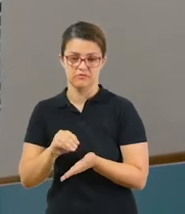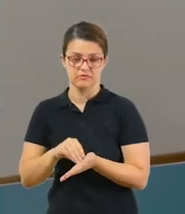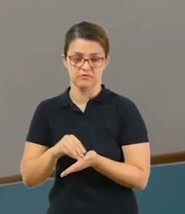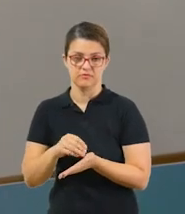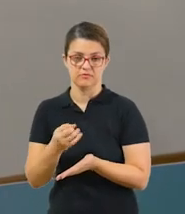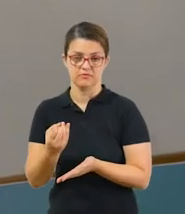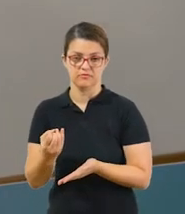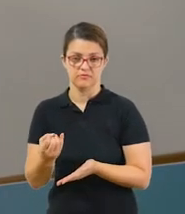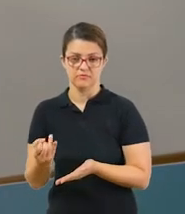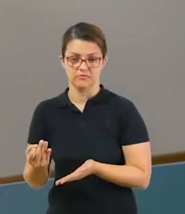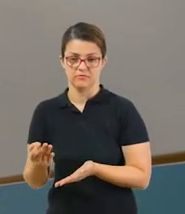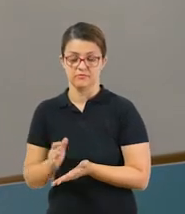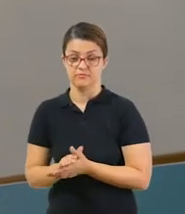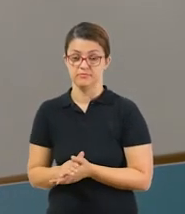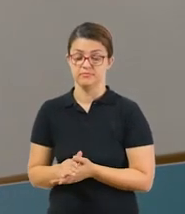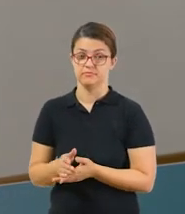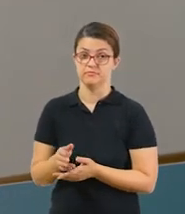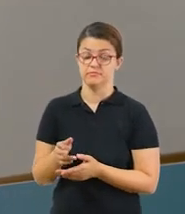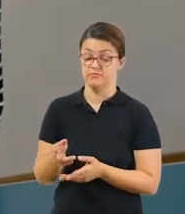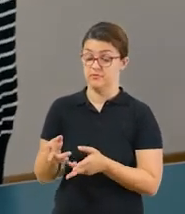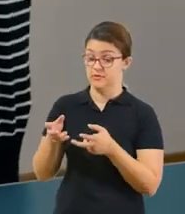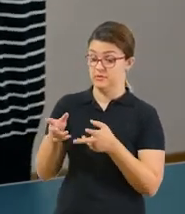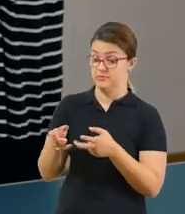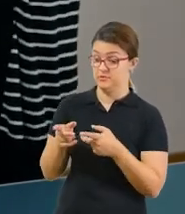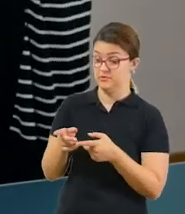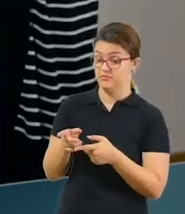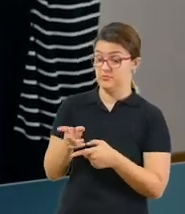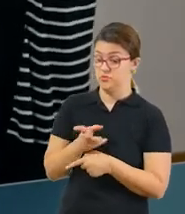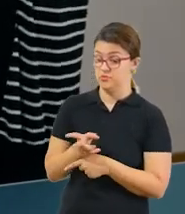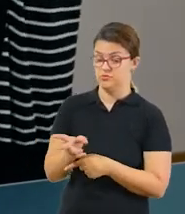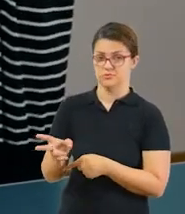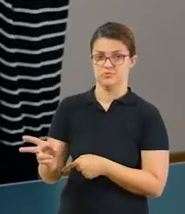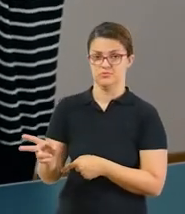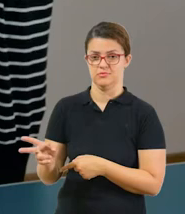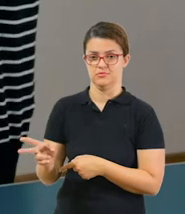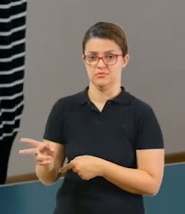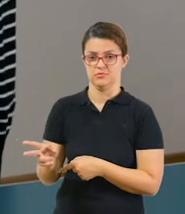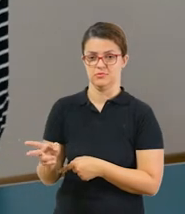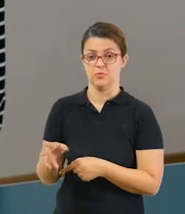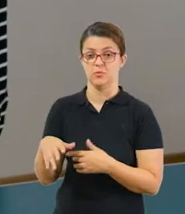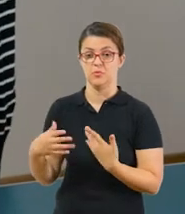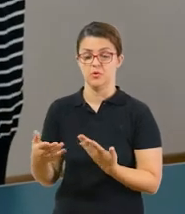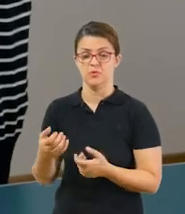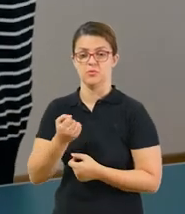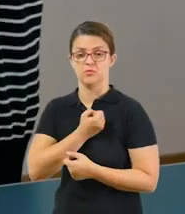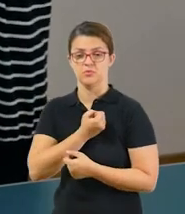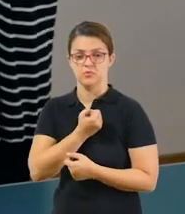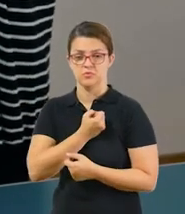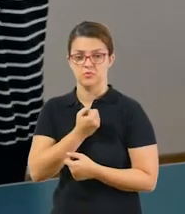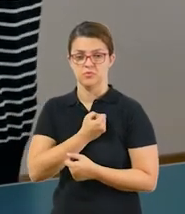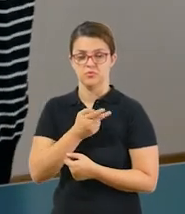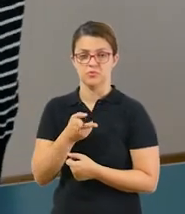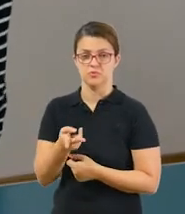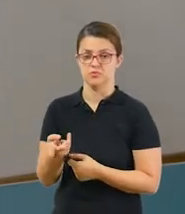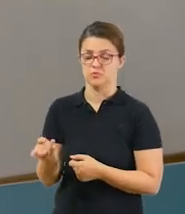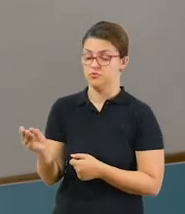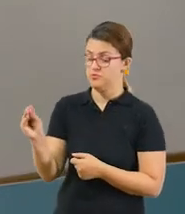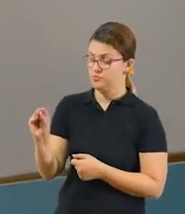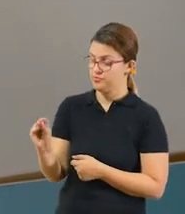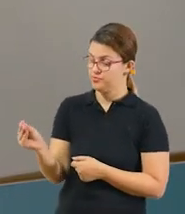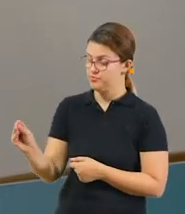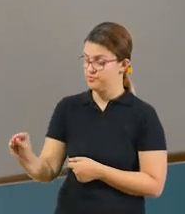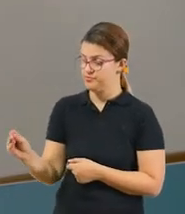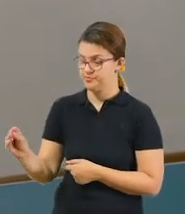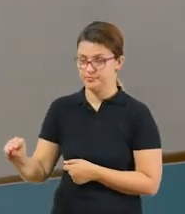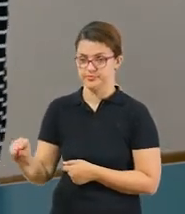você perceber, você vai ver que vai seguir também um padrão. E com esse padrão, você vai saber quais números que você deve completar aqui na